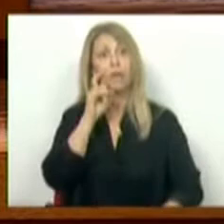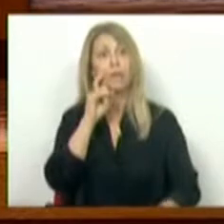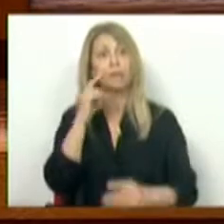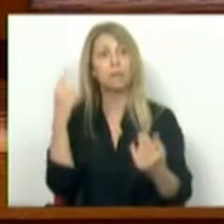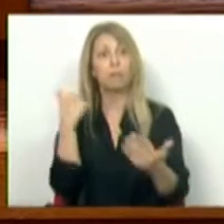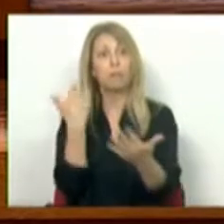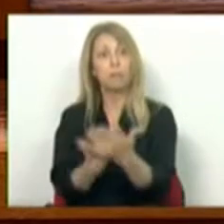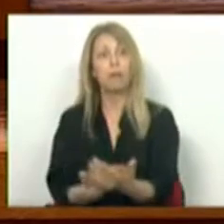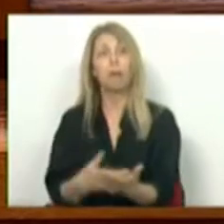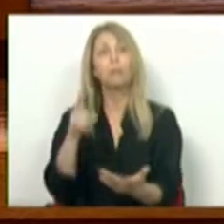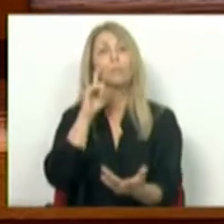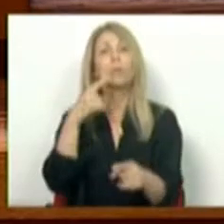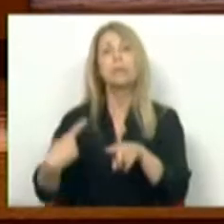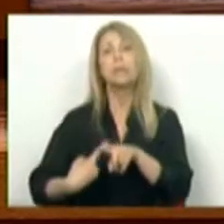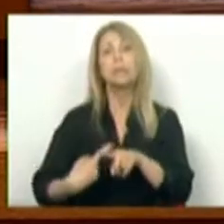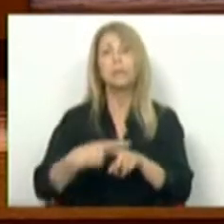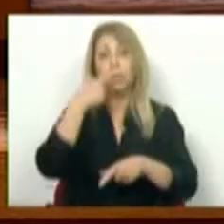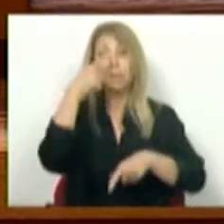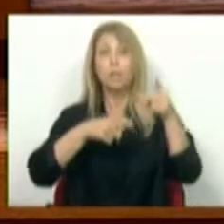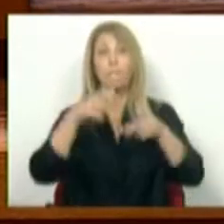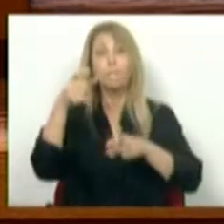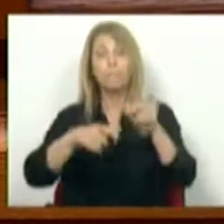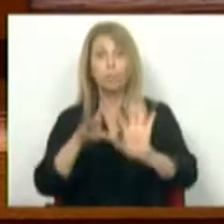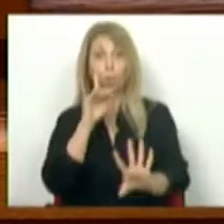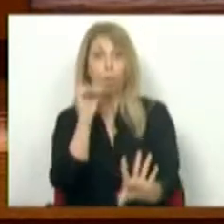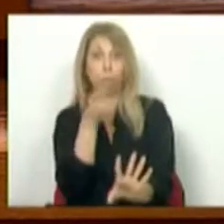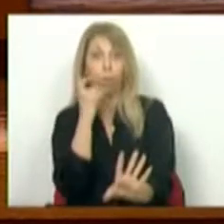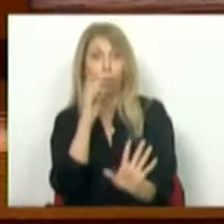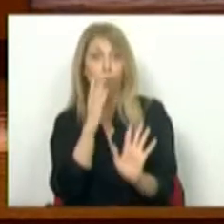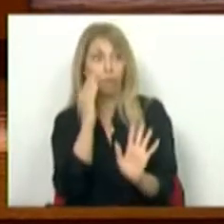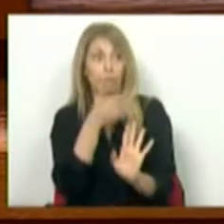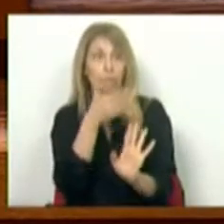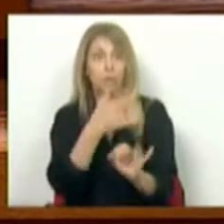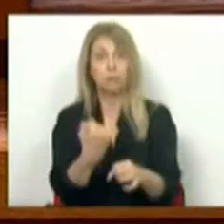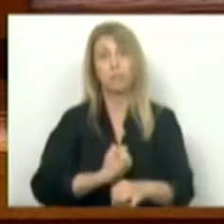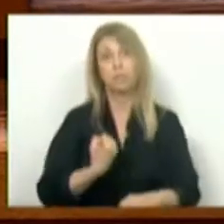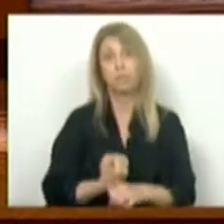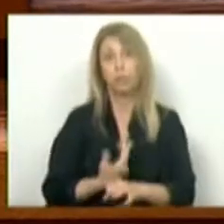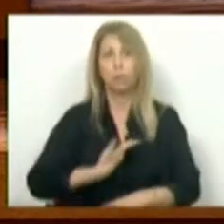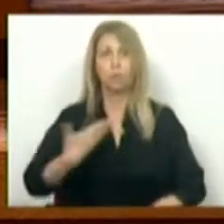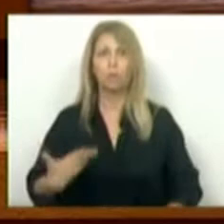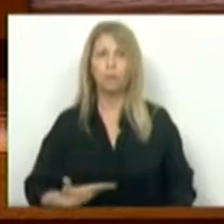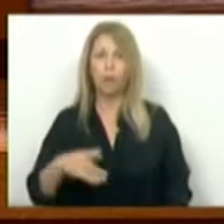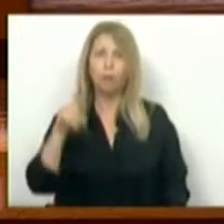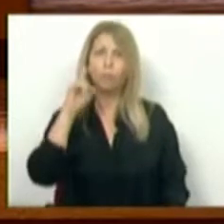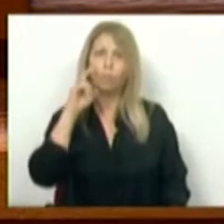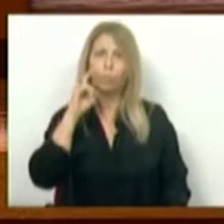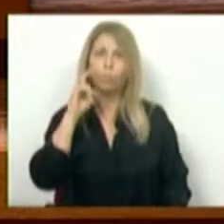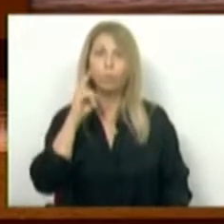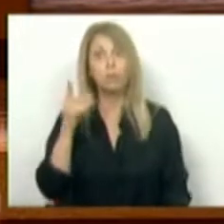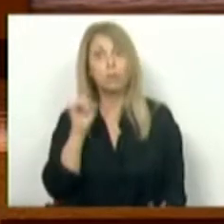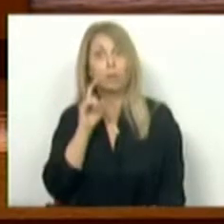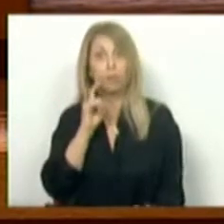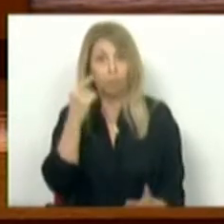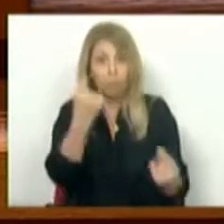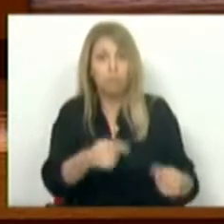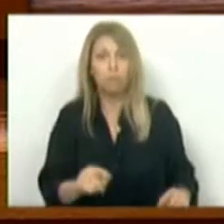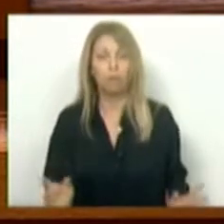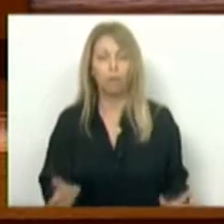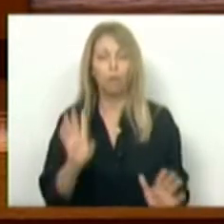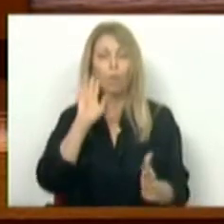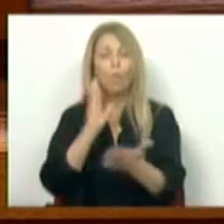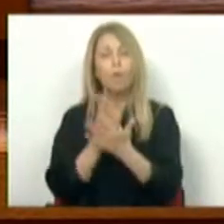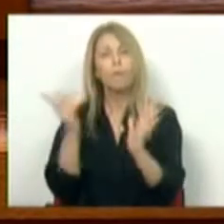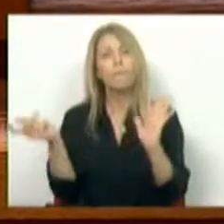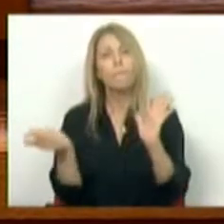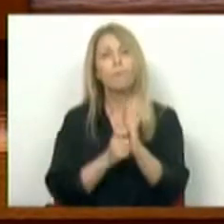proteção dos interesses dos cidadãos que procuram estes serviços e que têm o direito a serem protegidos e defendidos. O último ponto tem a